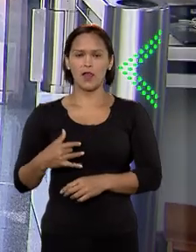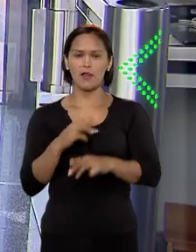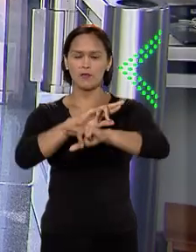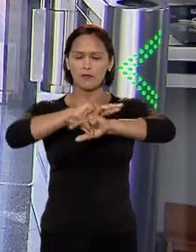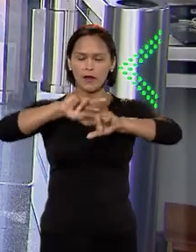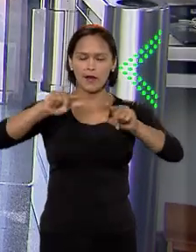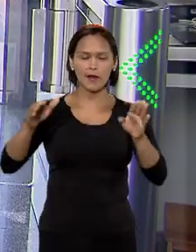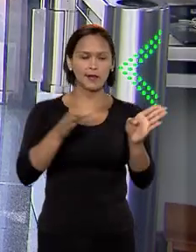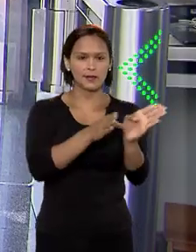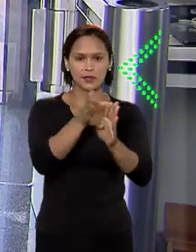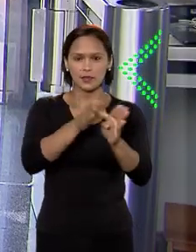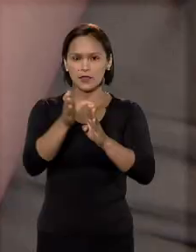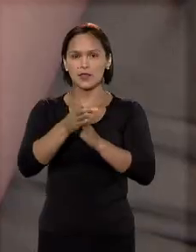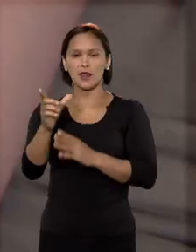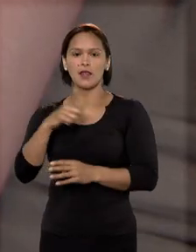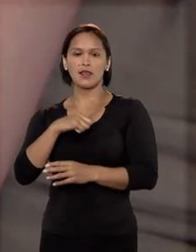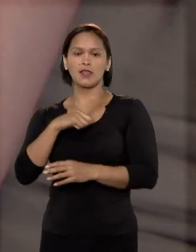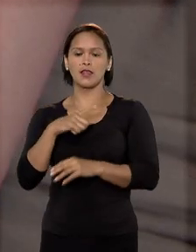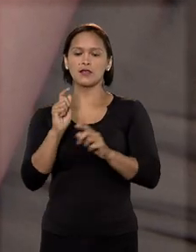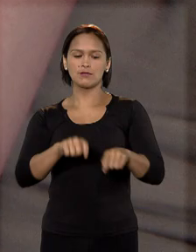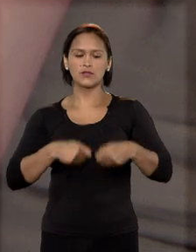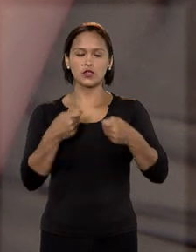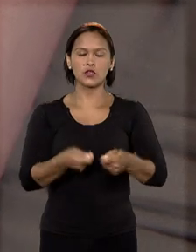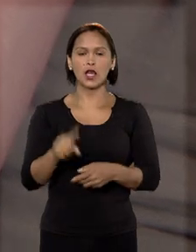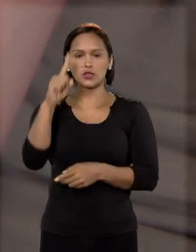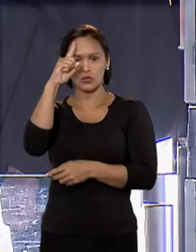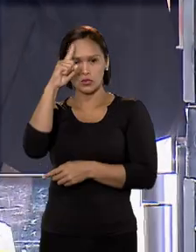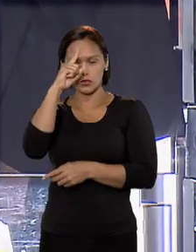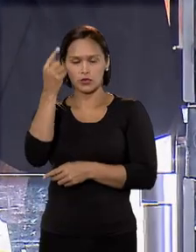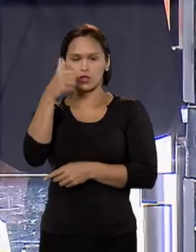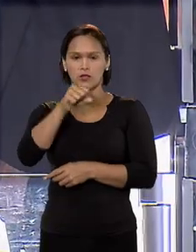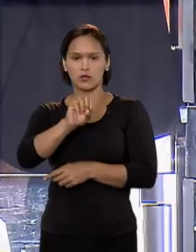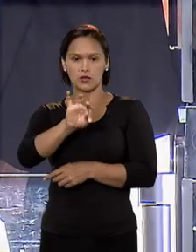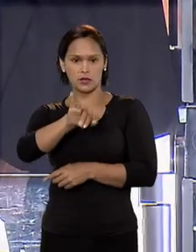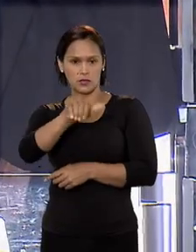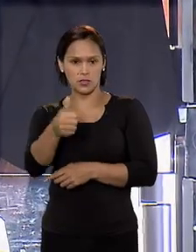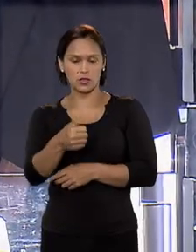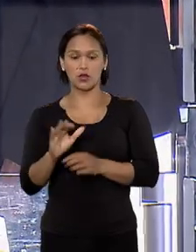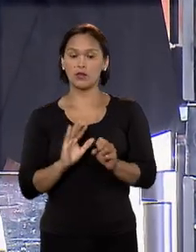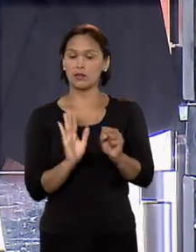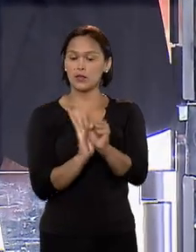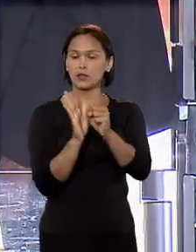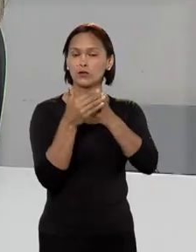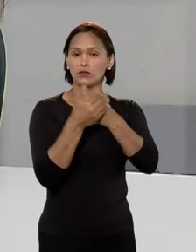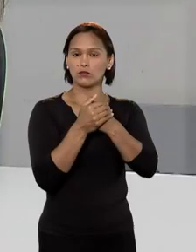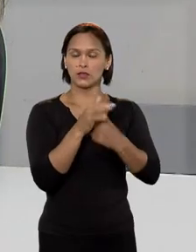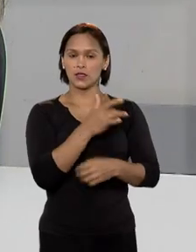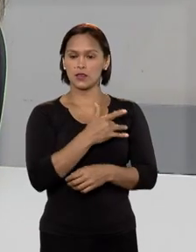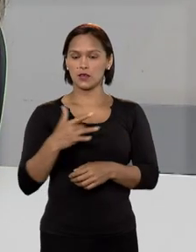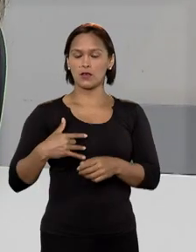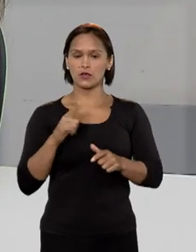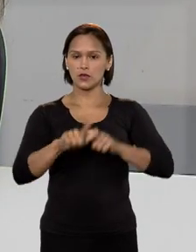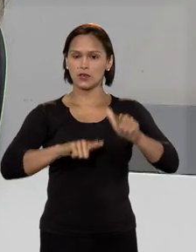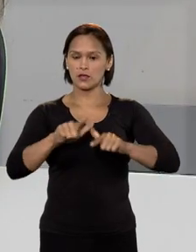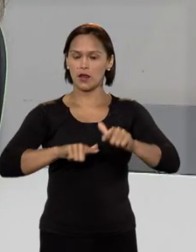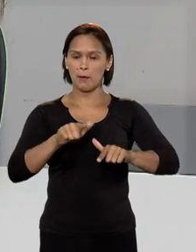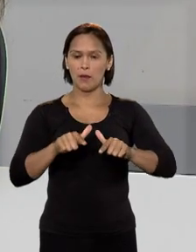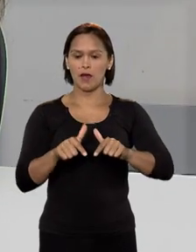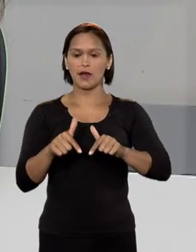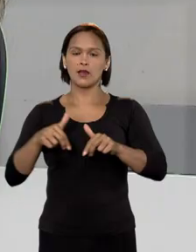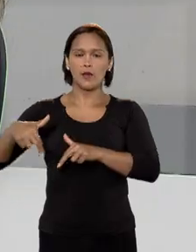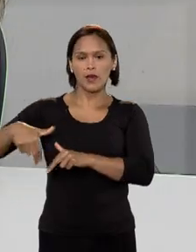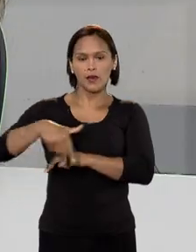iniciativas e orientações têm sido reforçadas dentro do STJ para proteger a saúde daqueles que trabalham e